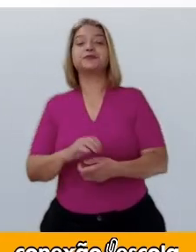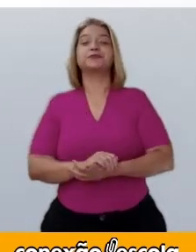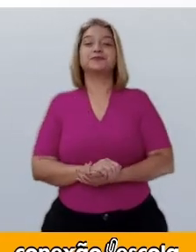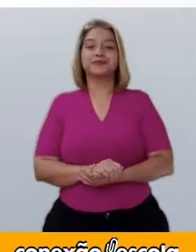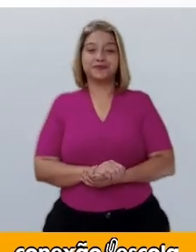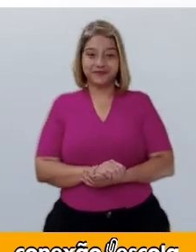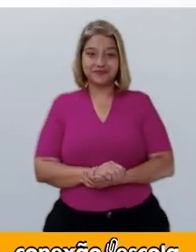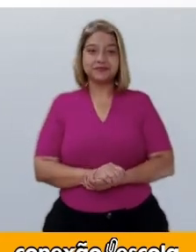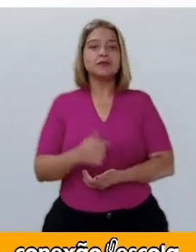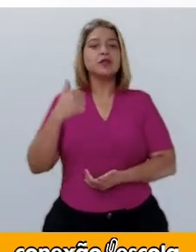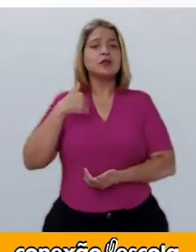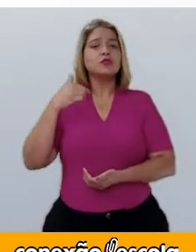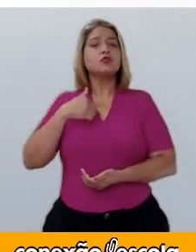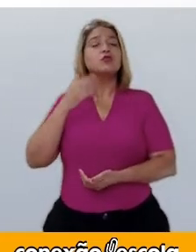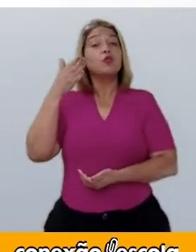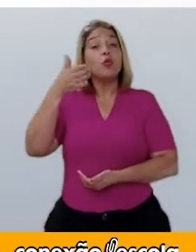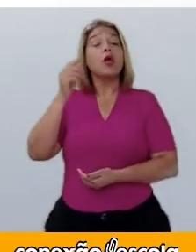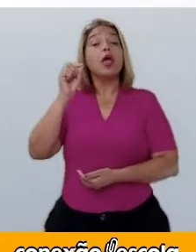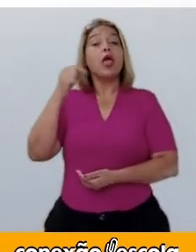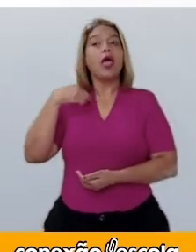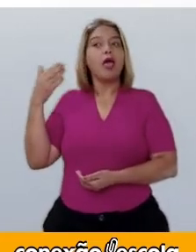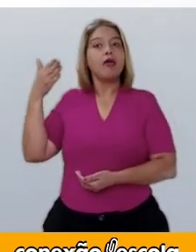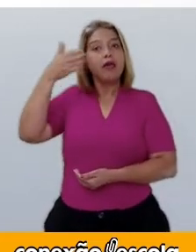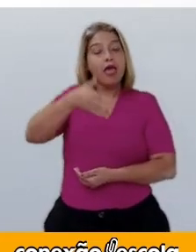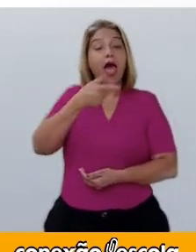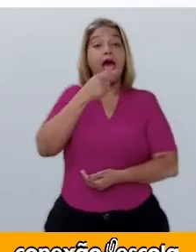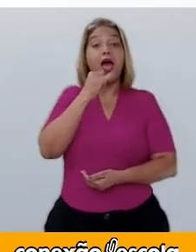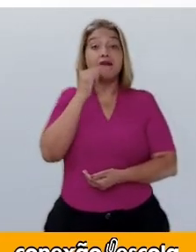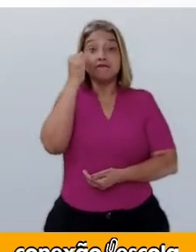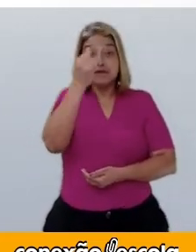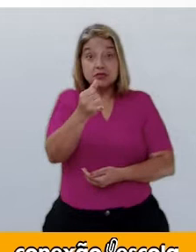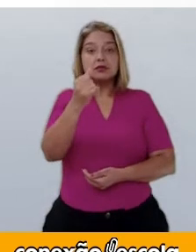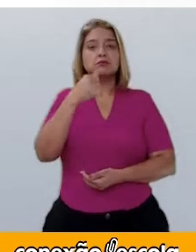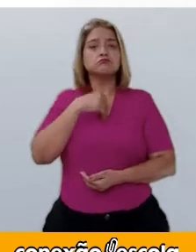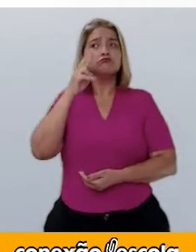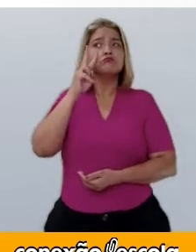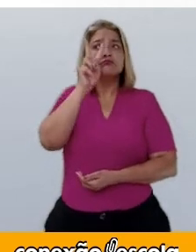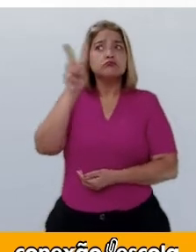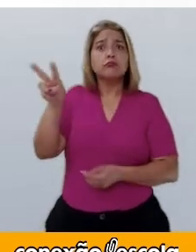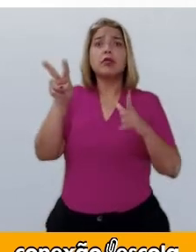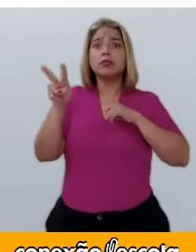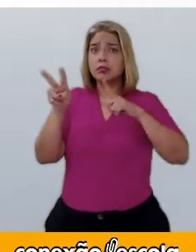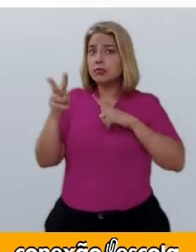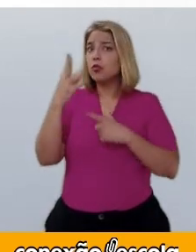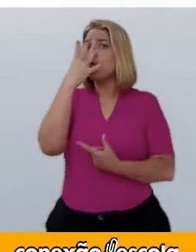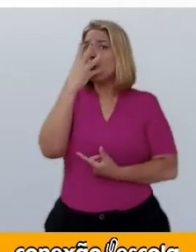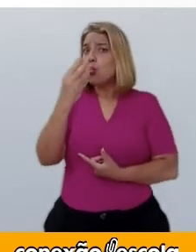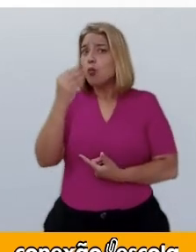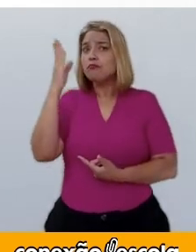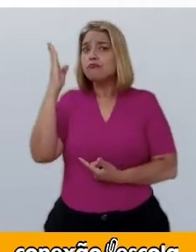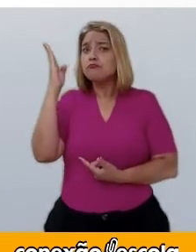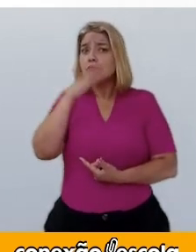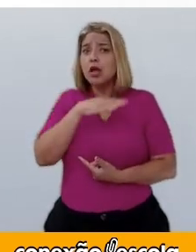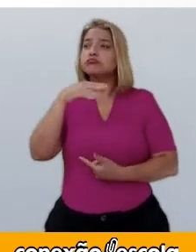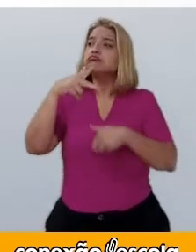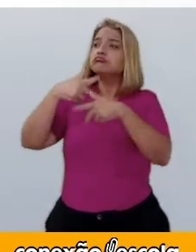Passei para avisar que vimos um lobo mal